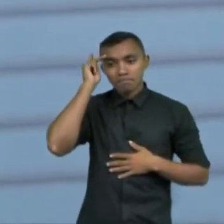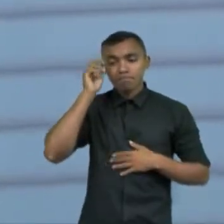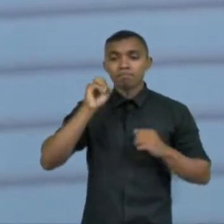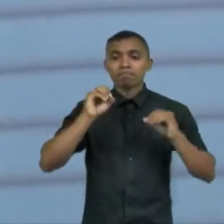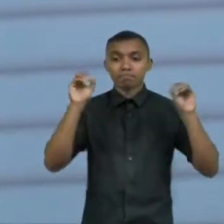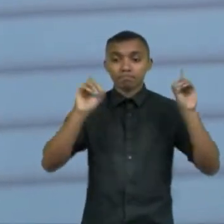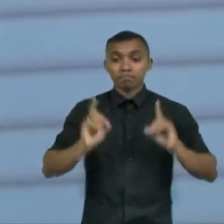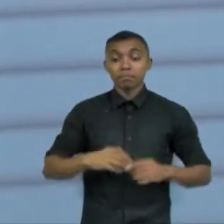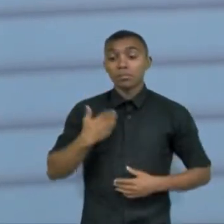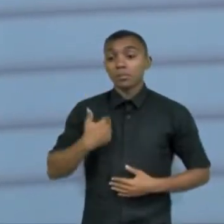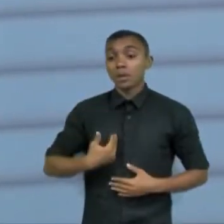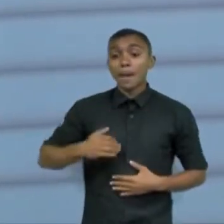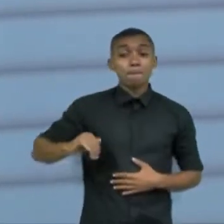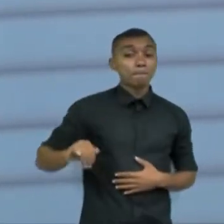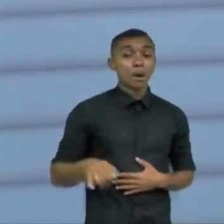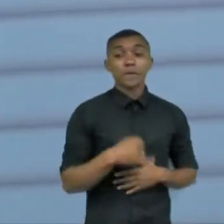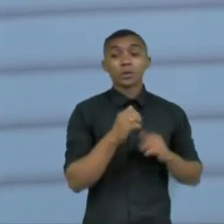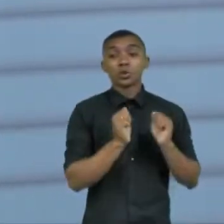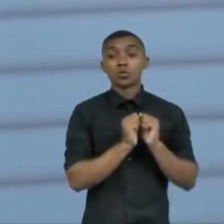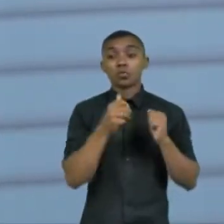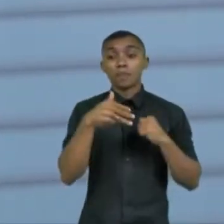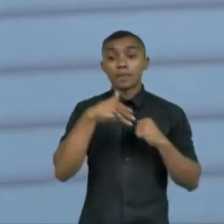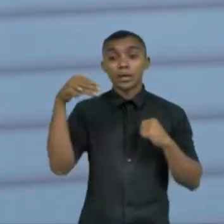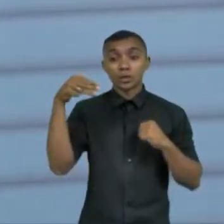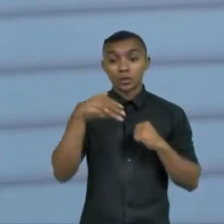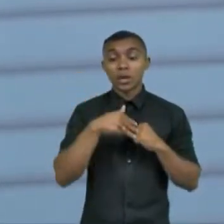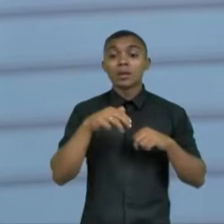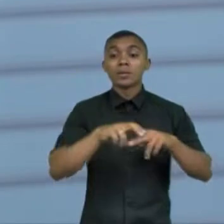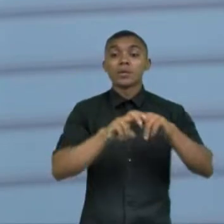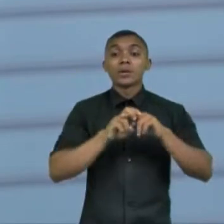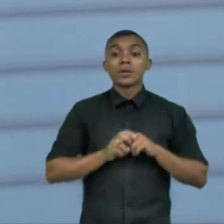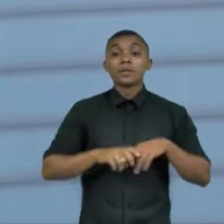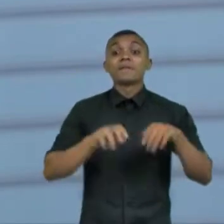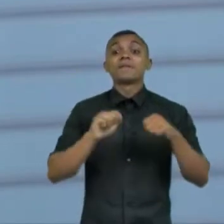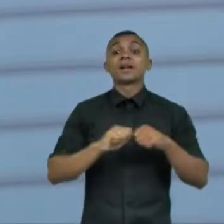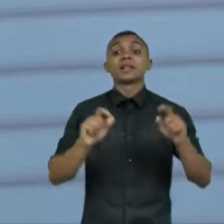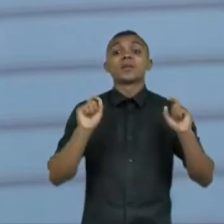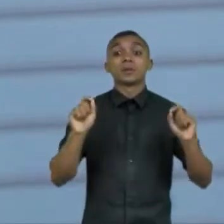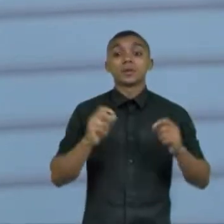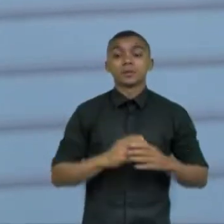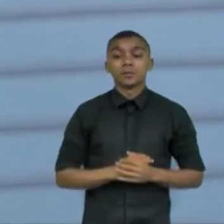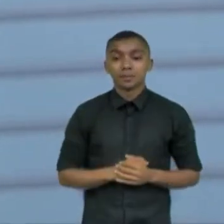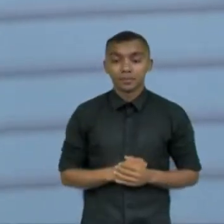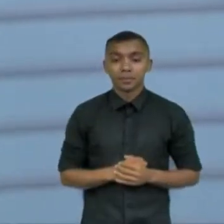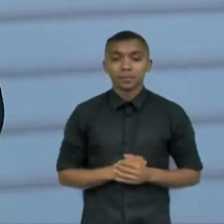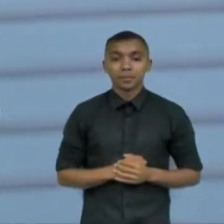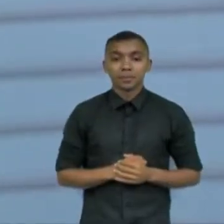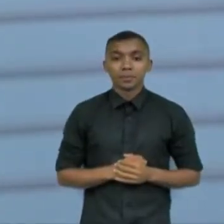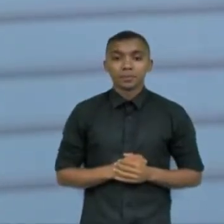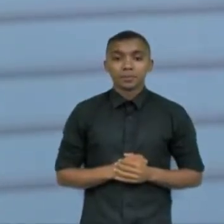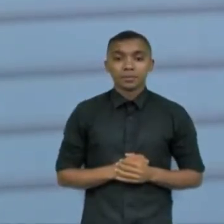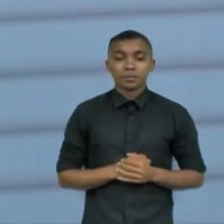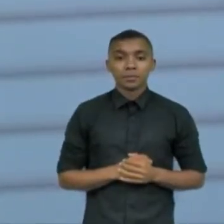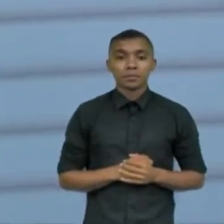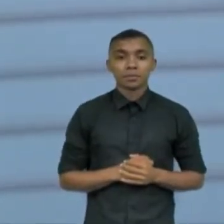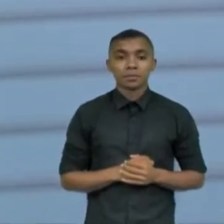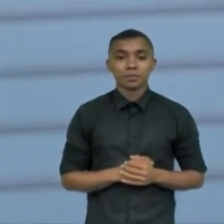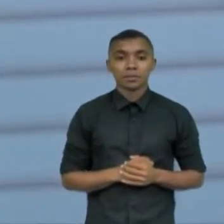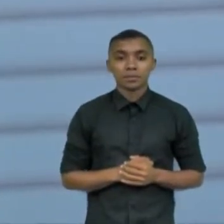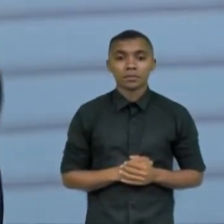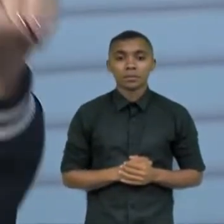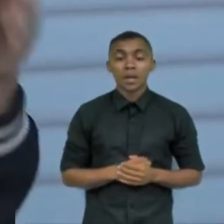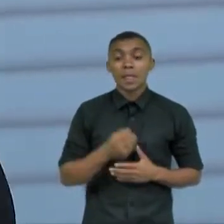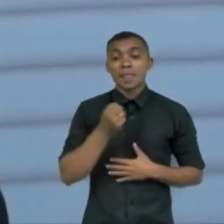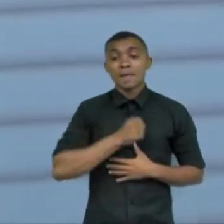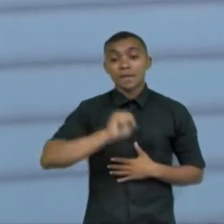oportunidade de estar no mestrado e fazia com que a semente da ideia de defesa da pessoa